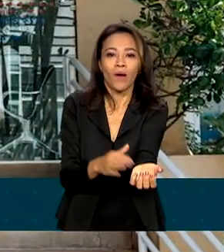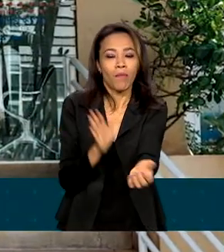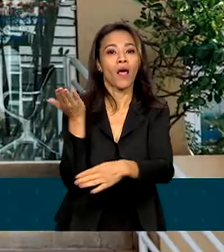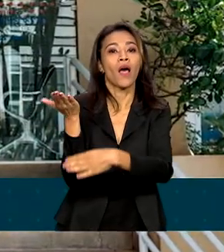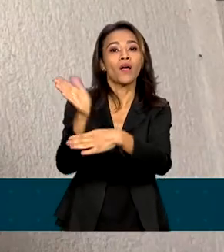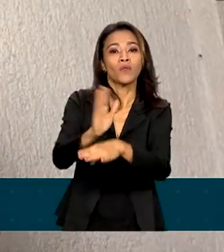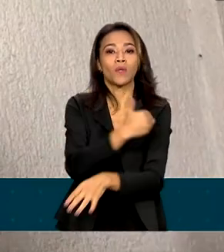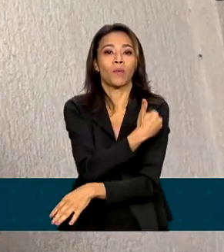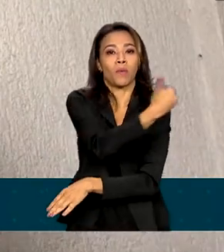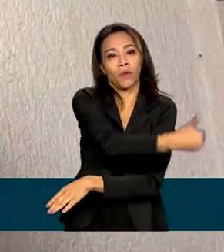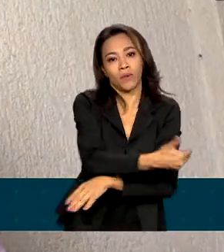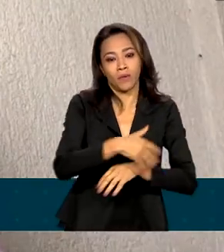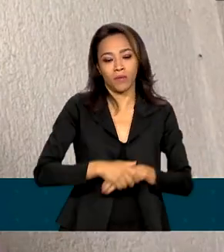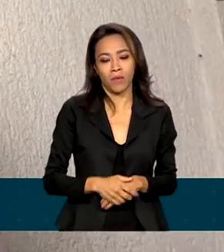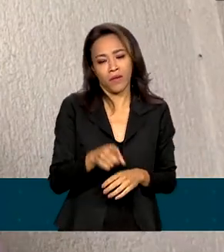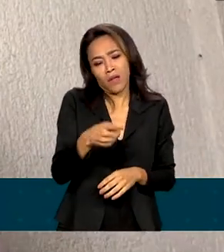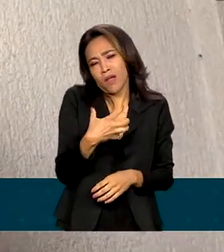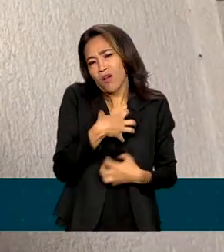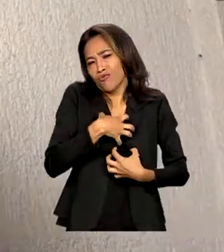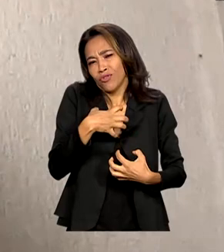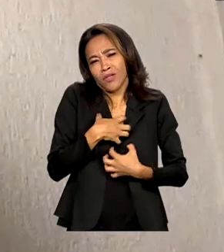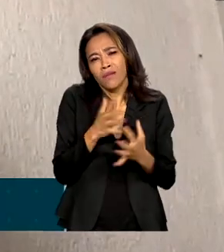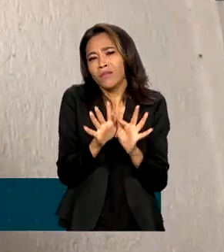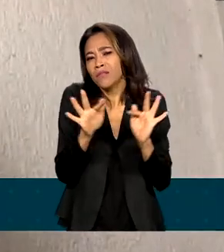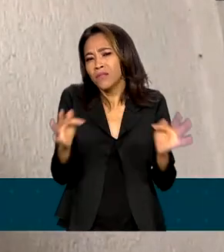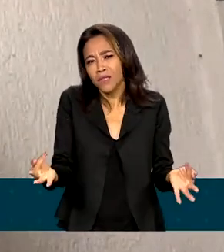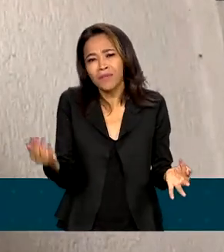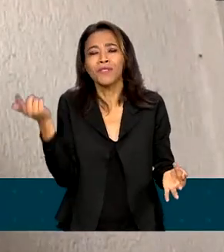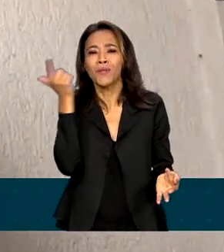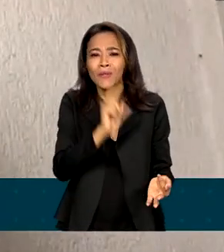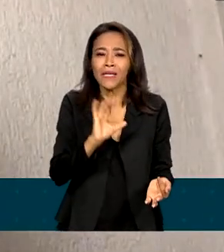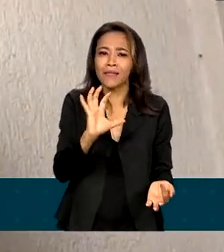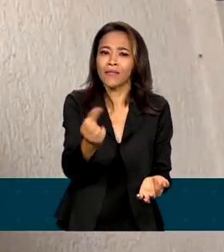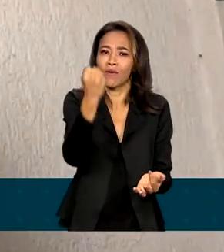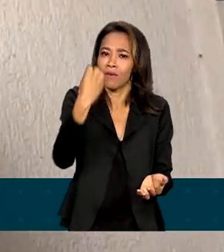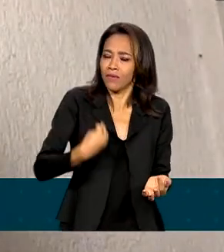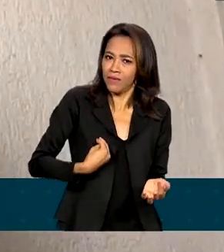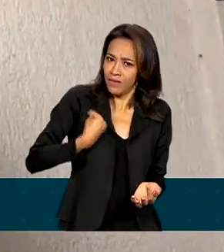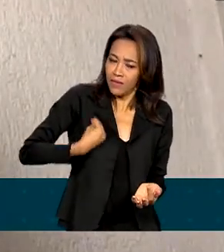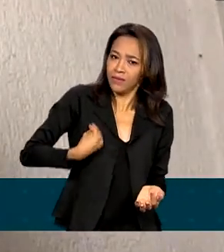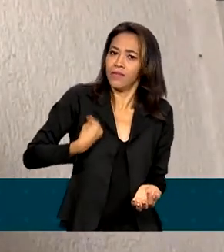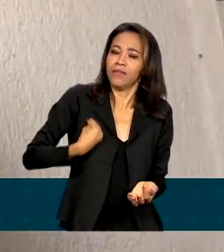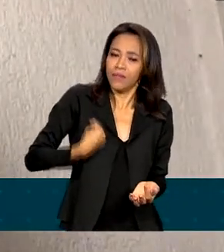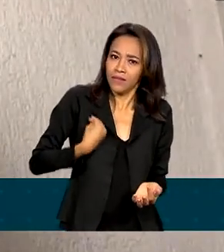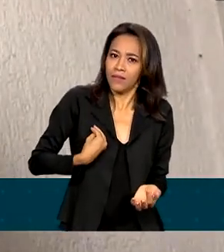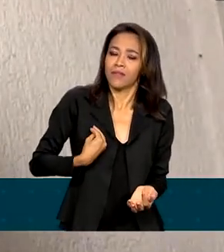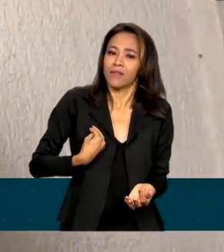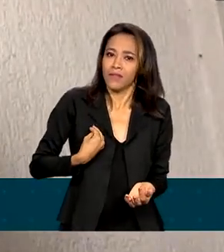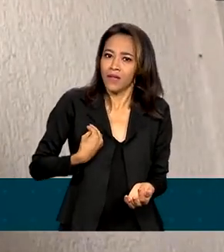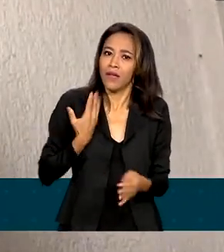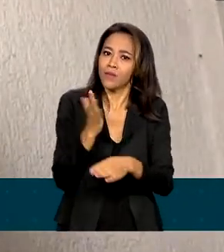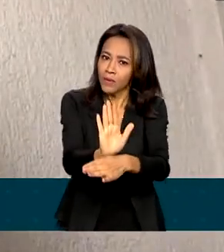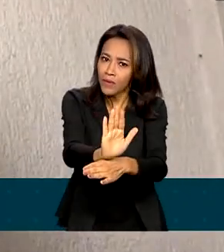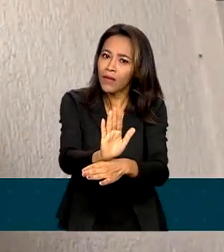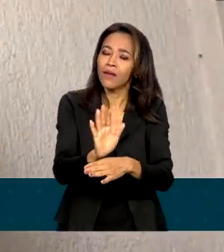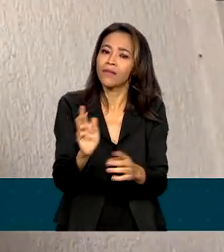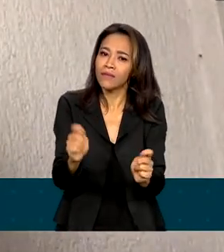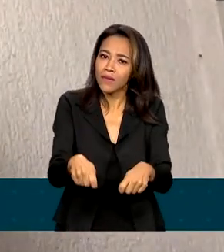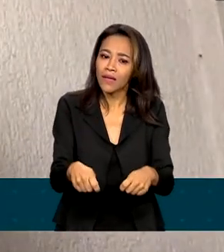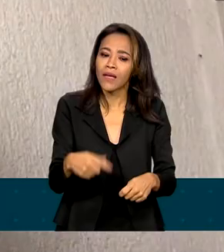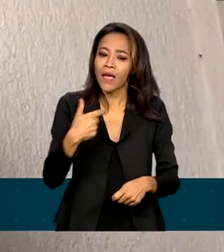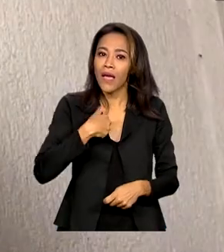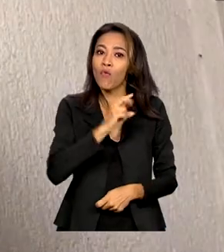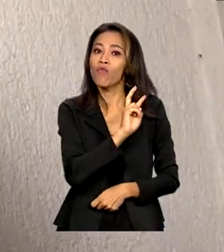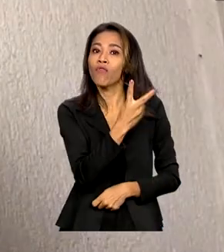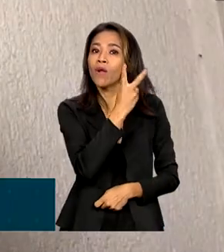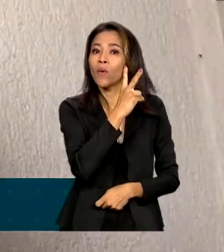o próximo. É um gesto tão simples que a gente consegue salvar tantas vidas, que realmente é um valor assim que eu peguei da